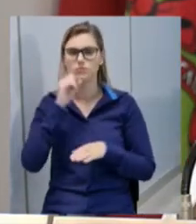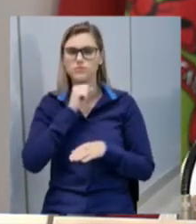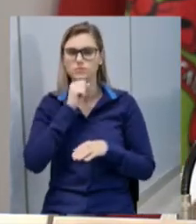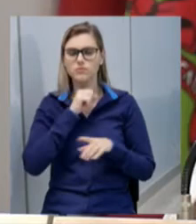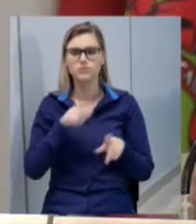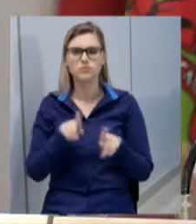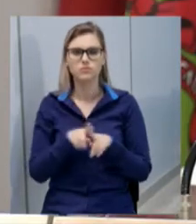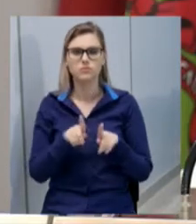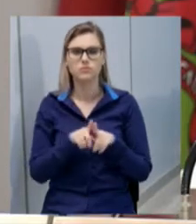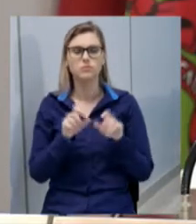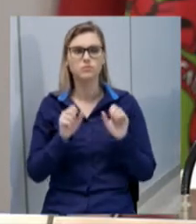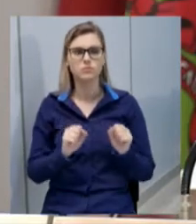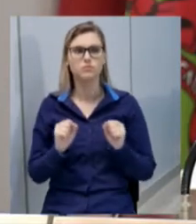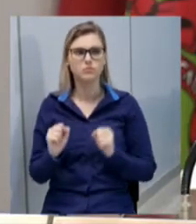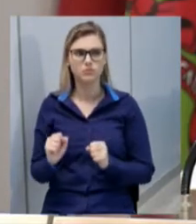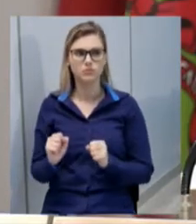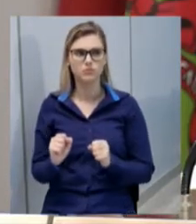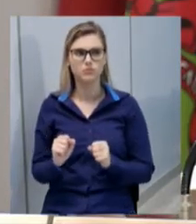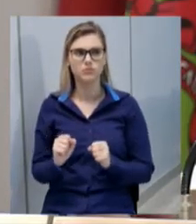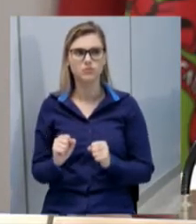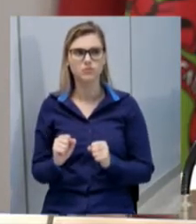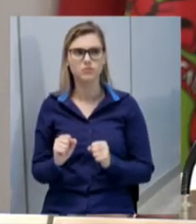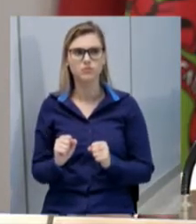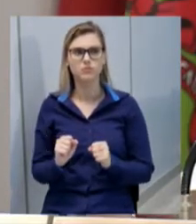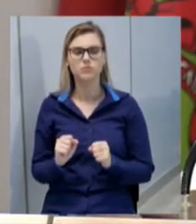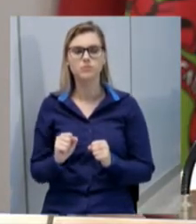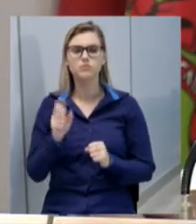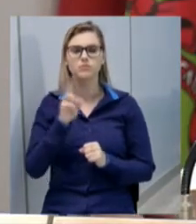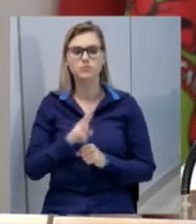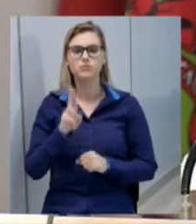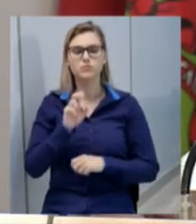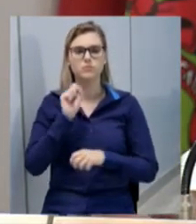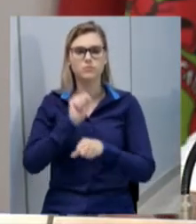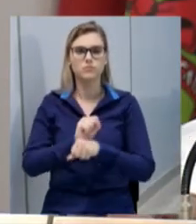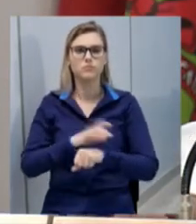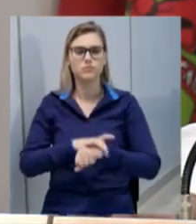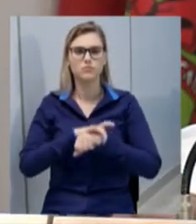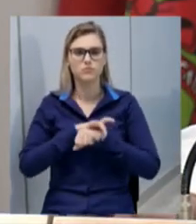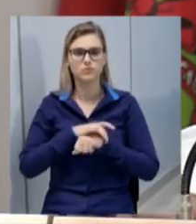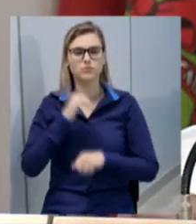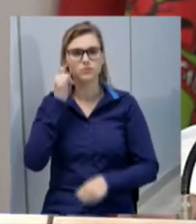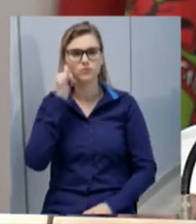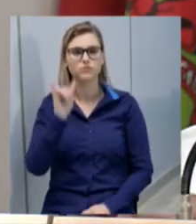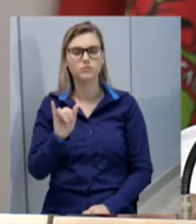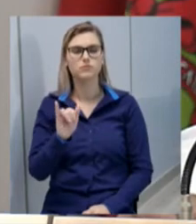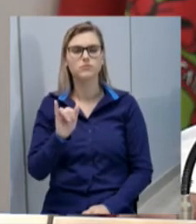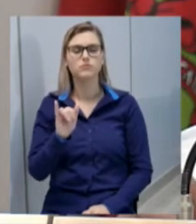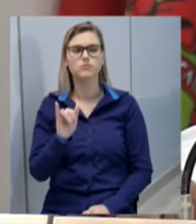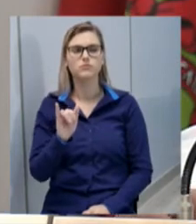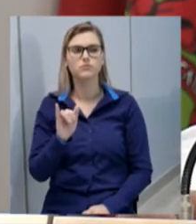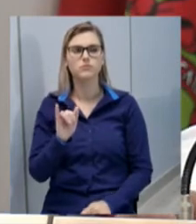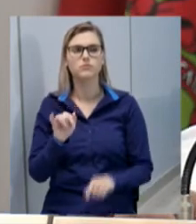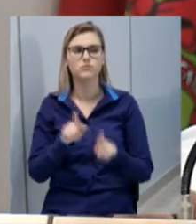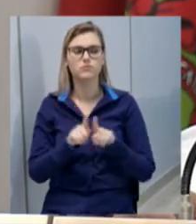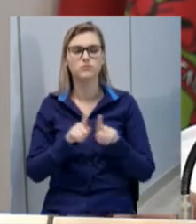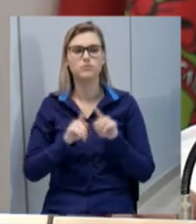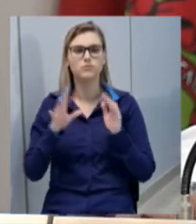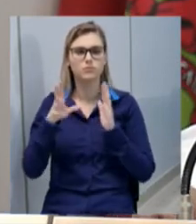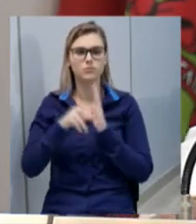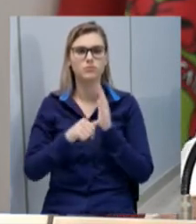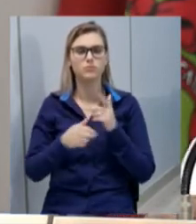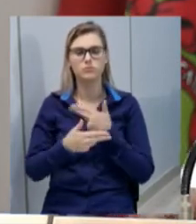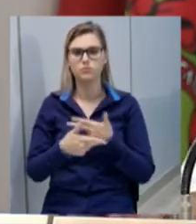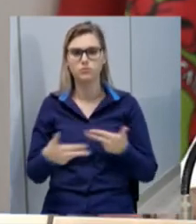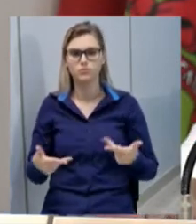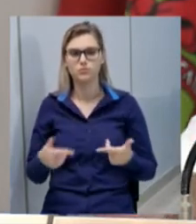também poderão aí usufruir dessa parada segura evitando aí questão até de assaltos enfim